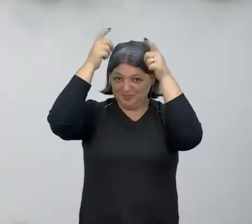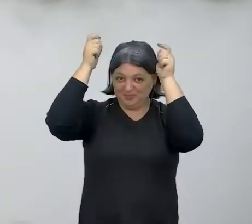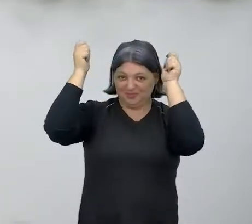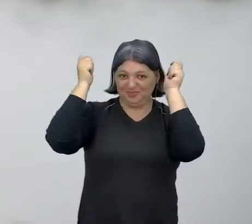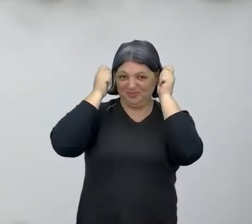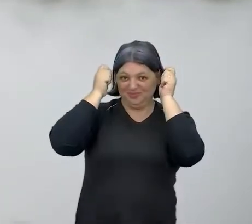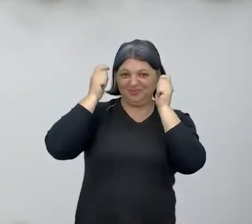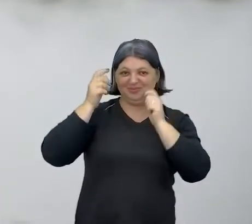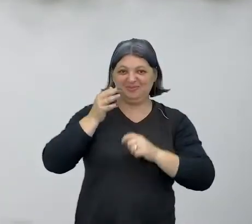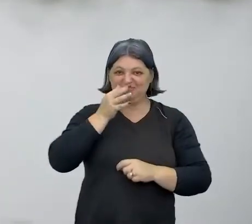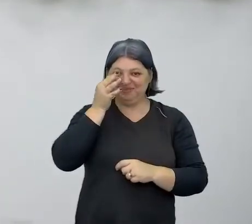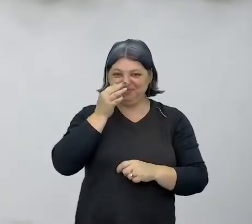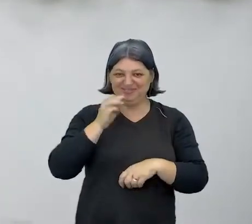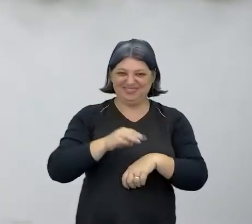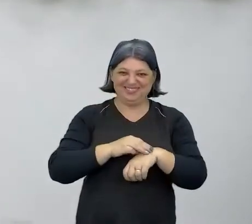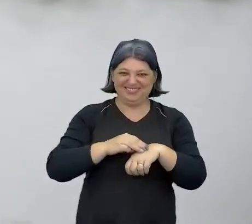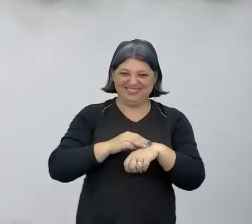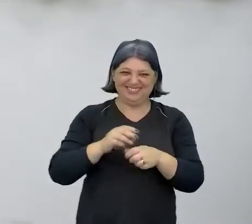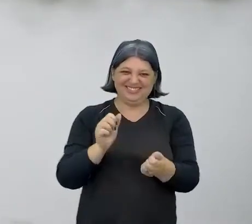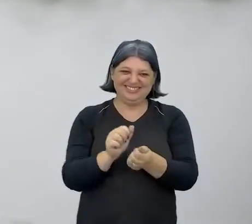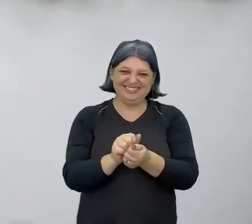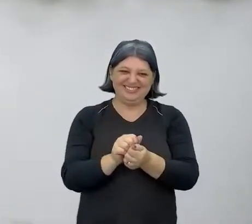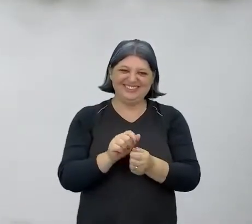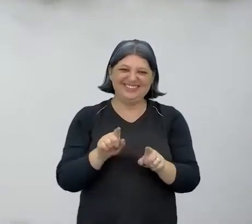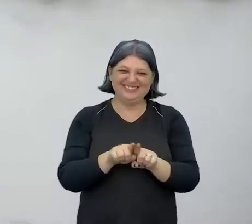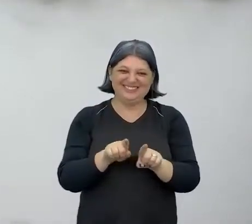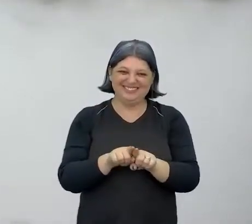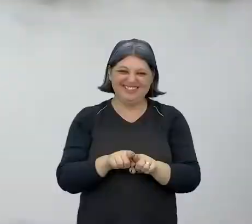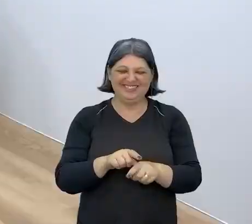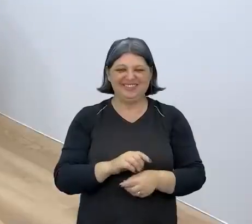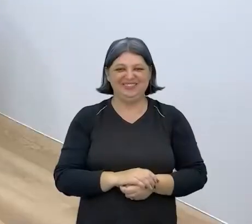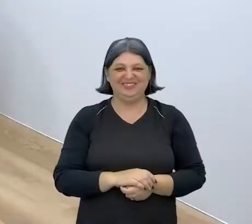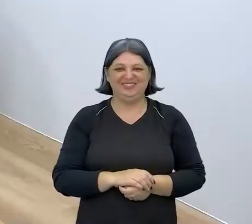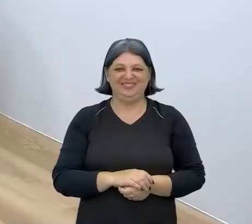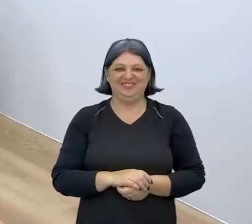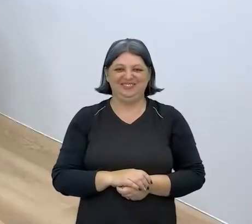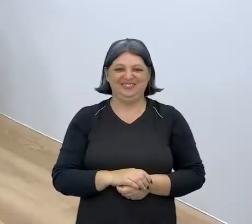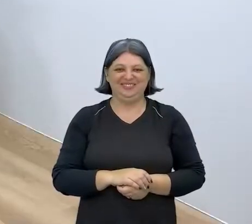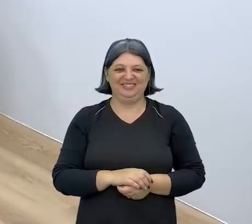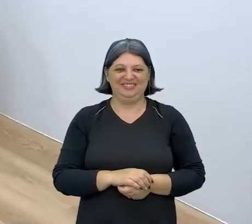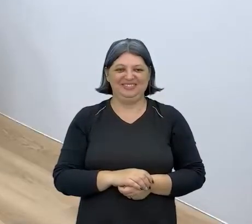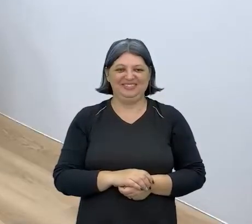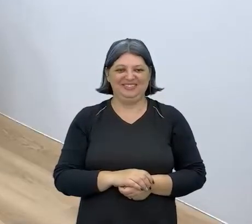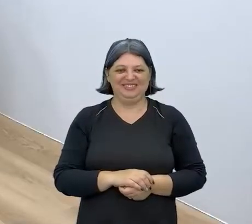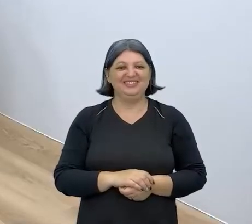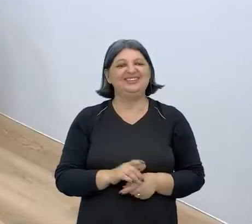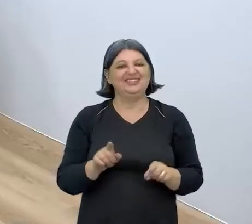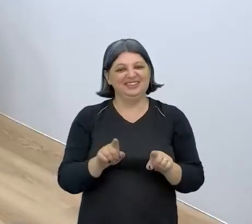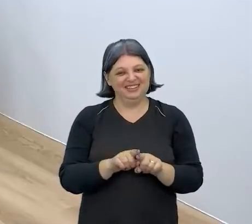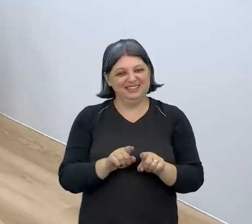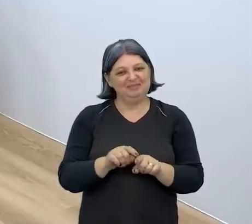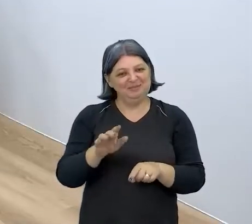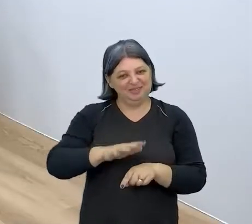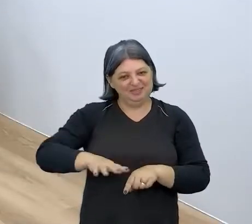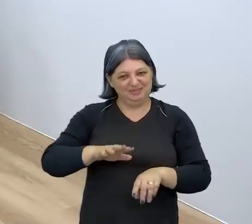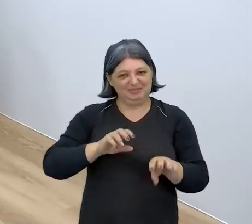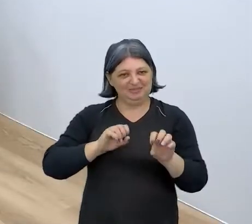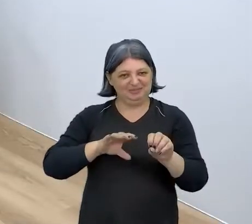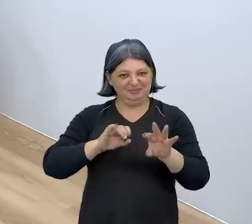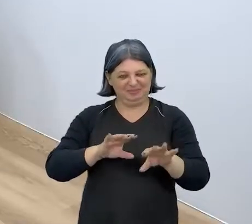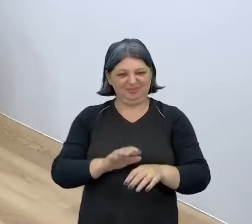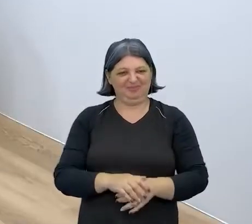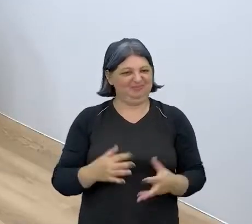florzinhas, marrons também, no cabelo. Muito bom, e você é uma educadora também, né? Aliás, você é uma